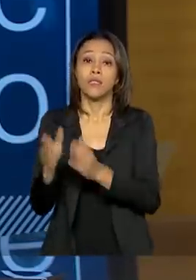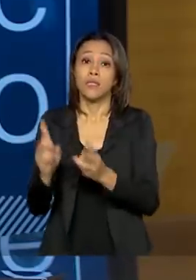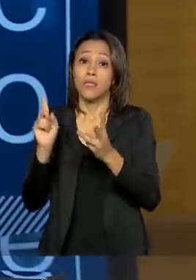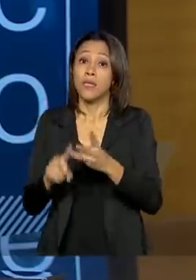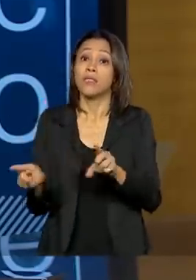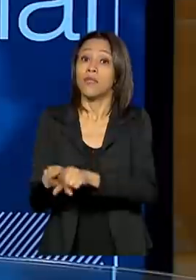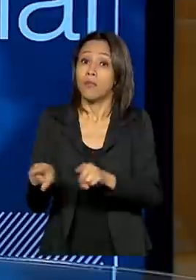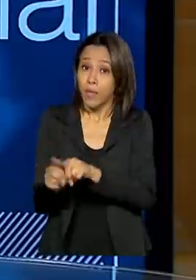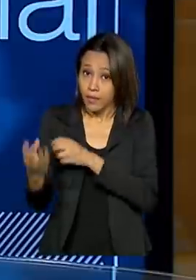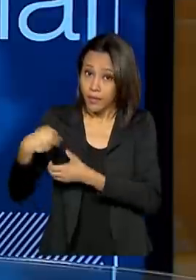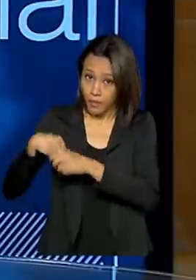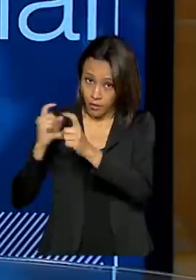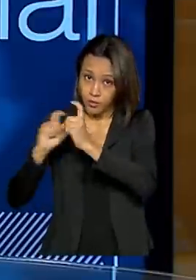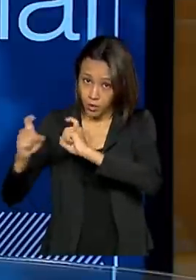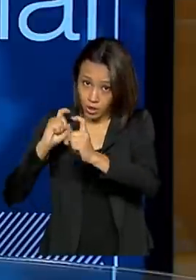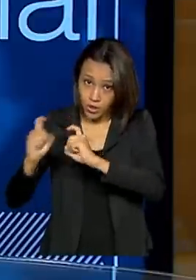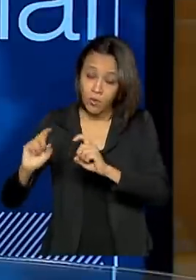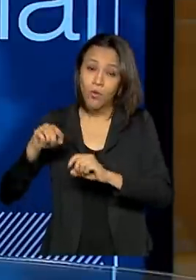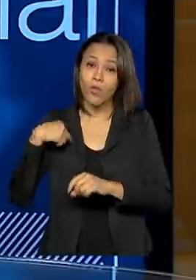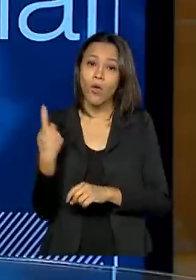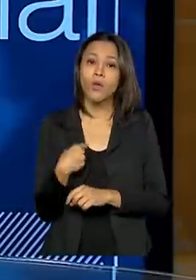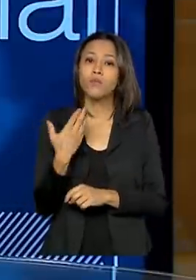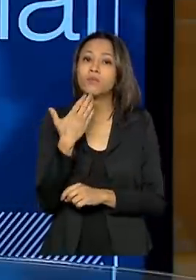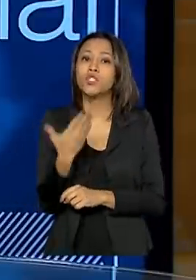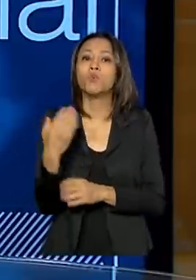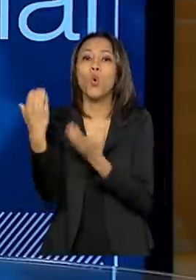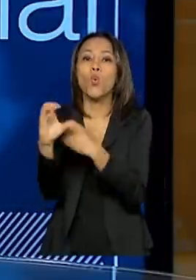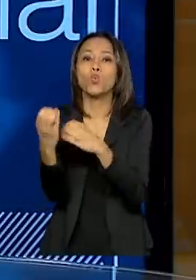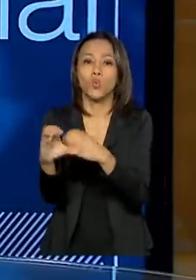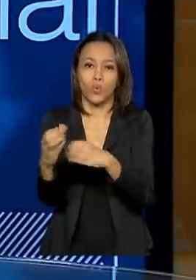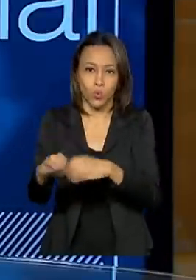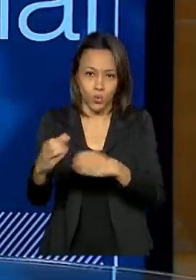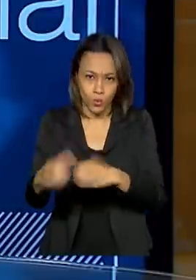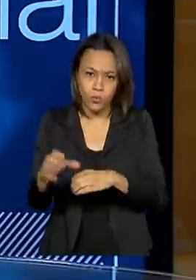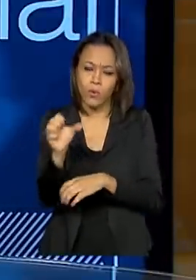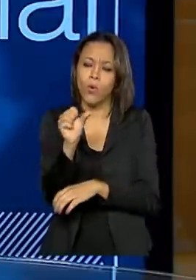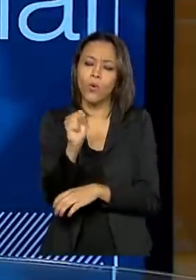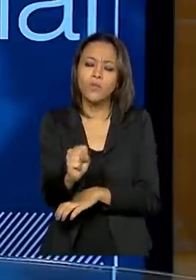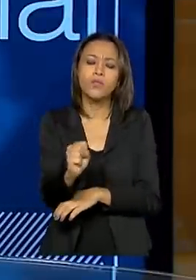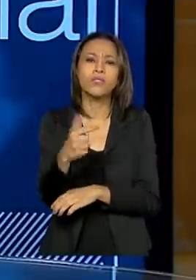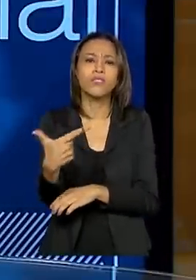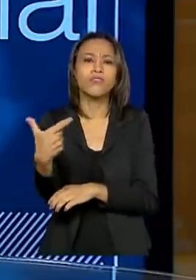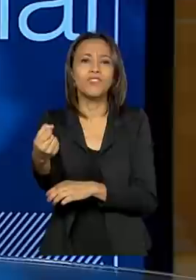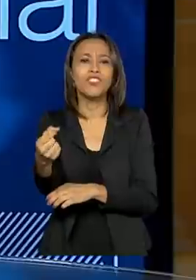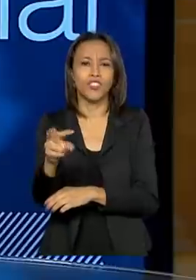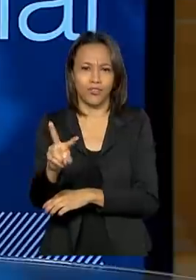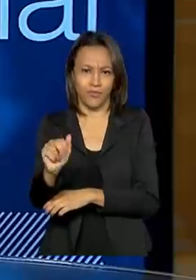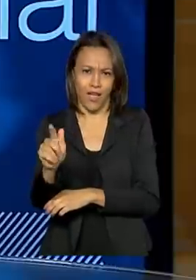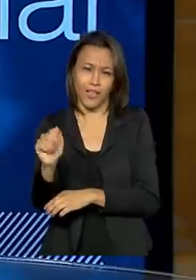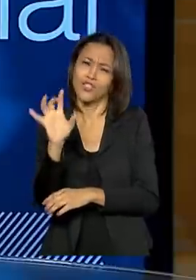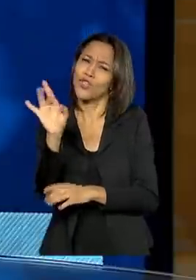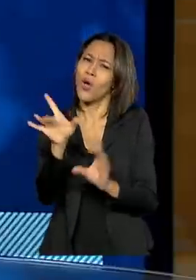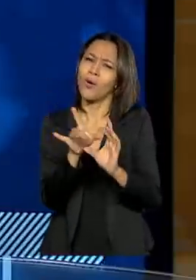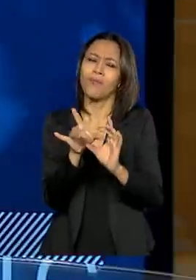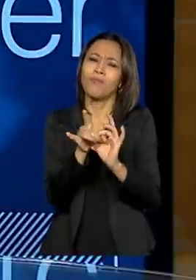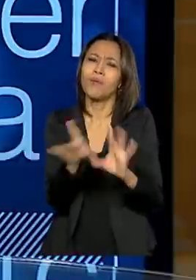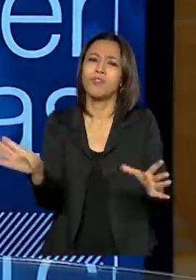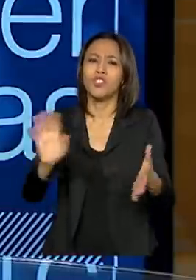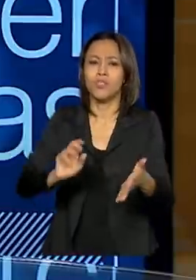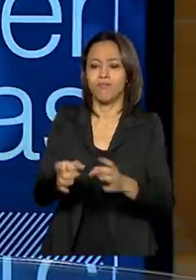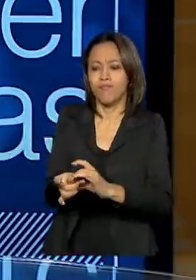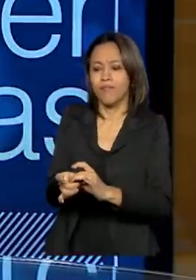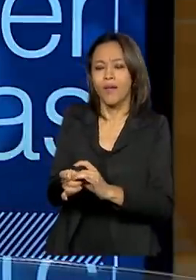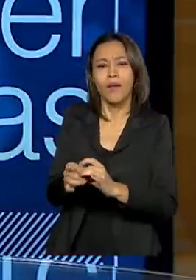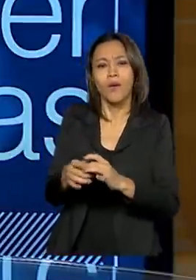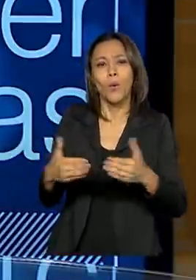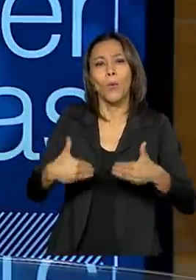da administração e gestão, estamos pedindo um concurso com aproximadamente 820 vagas, que depende só da autorização do Ministério da